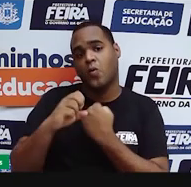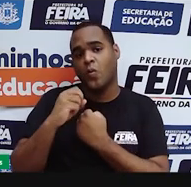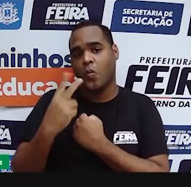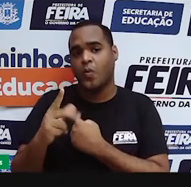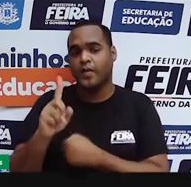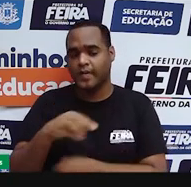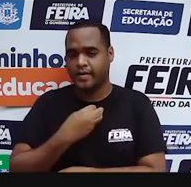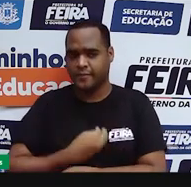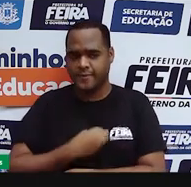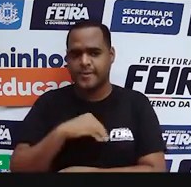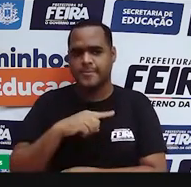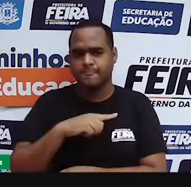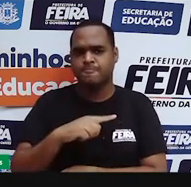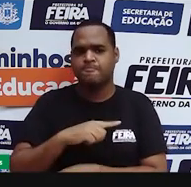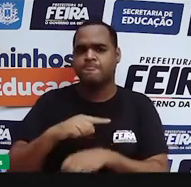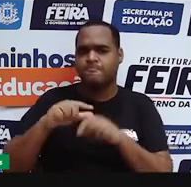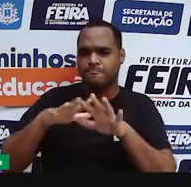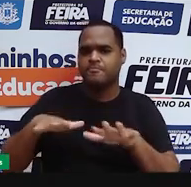comprovadas.